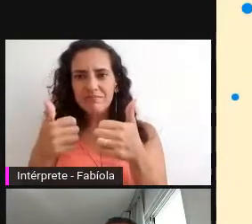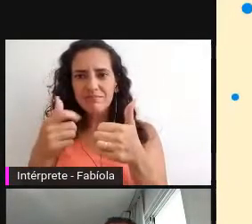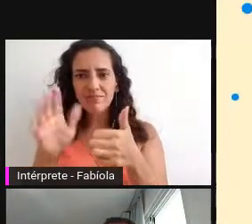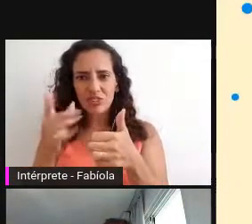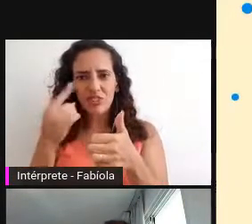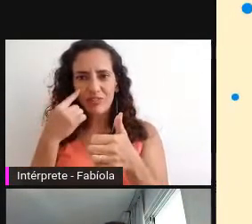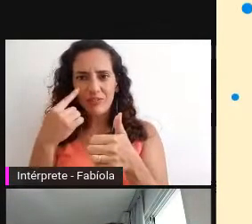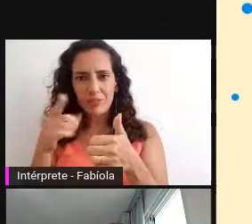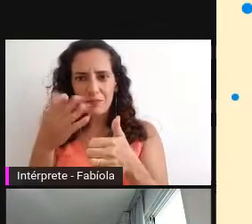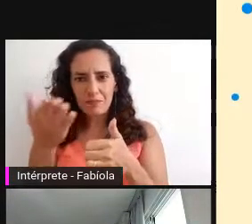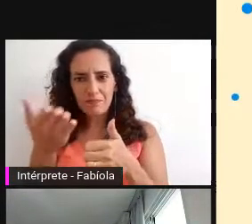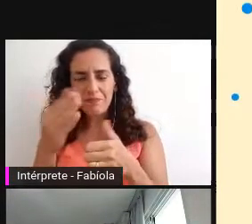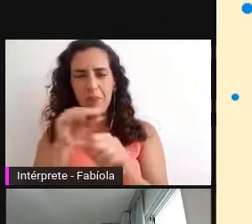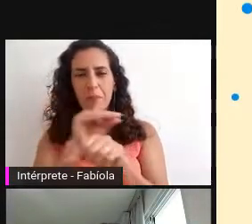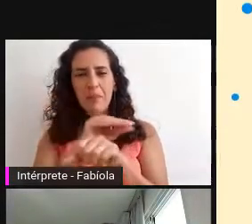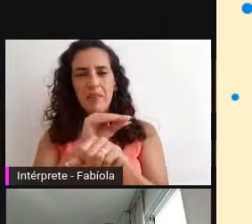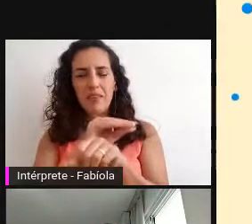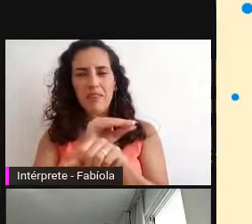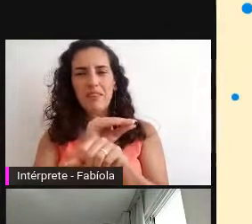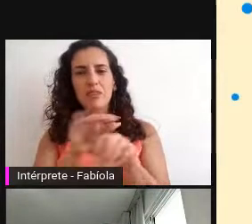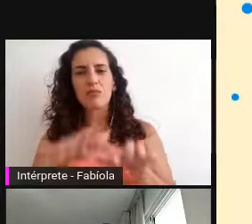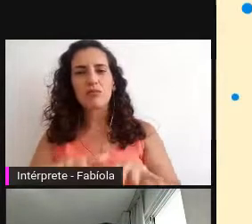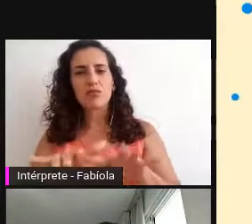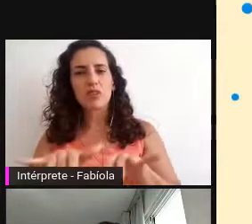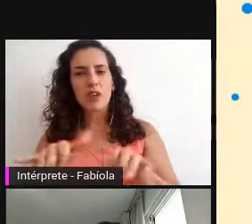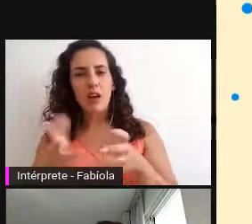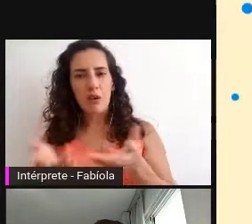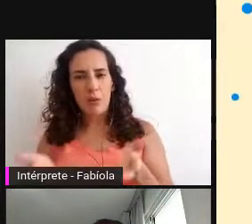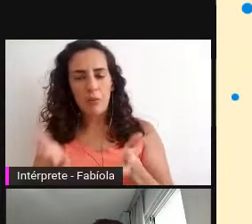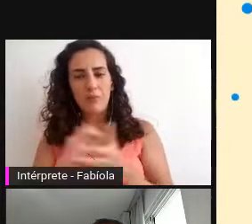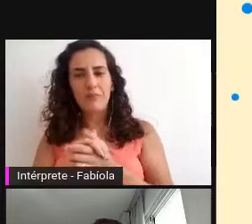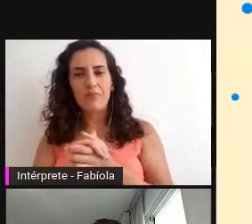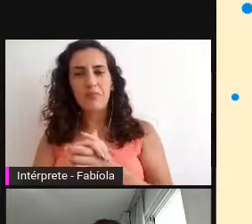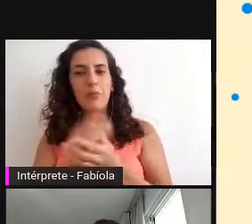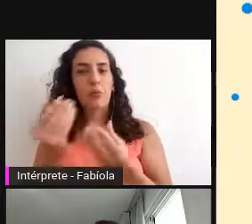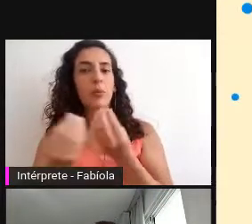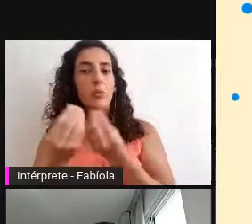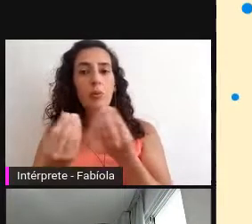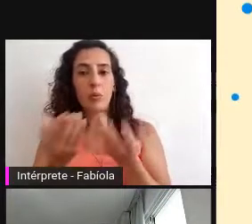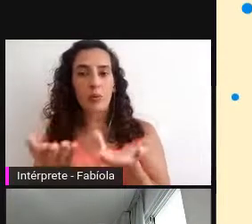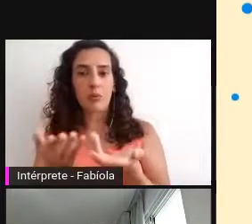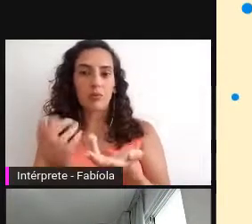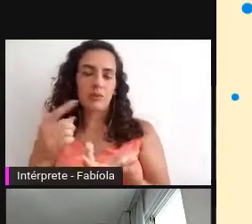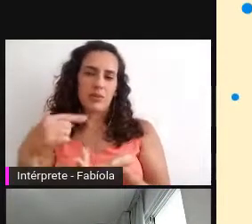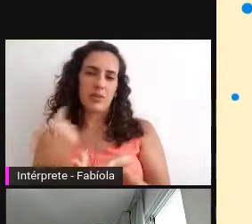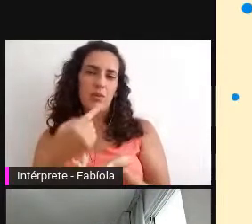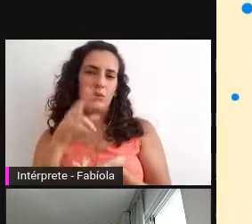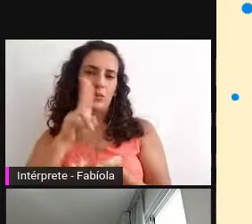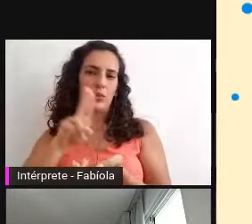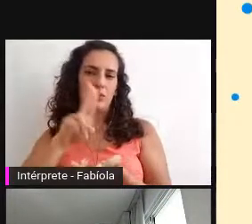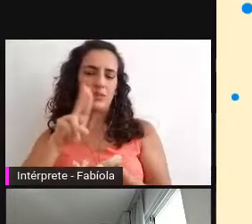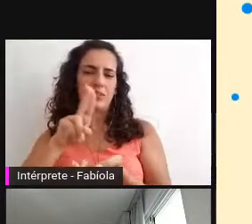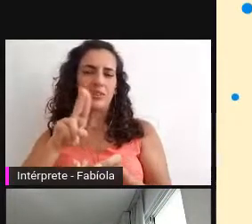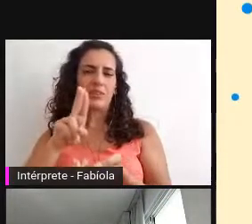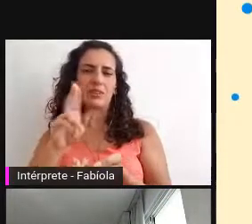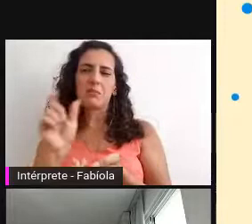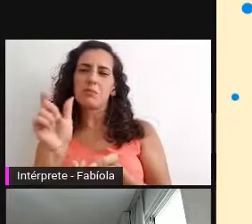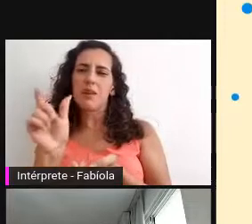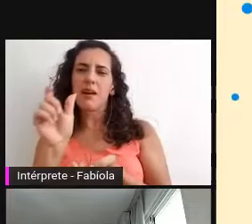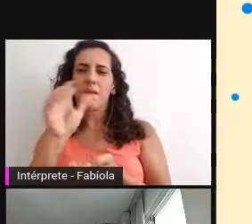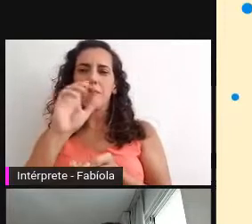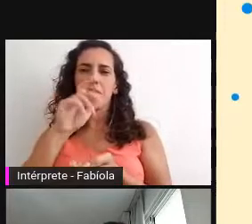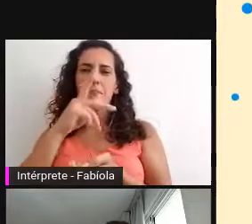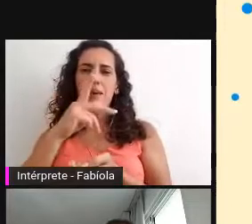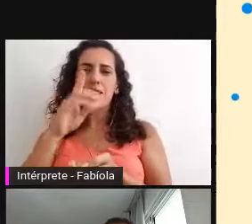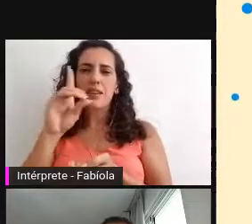preservação digital sistêmica, estamos utilizando um acrônimo, PDS, com a ideia de a gente